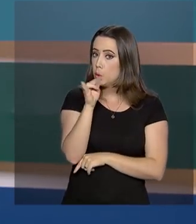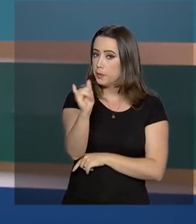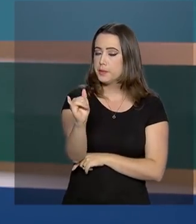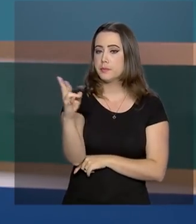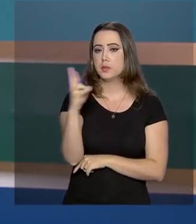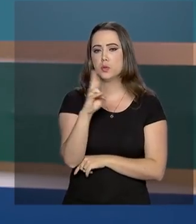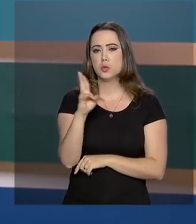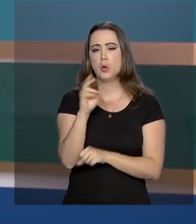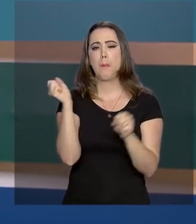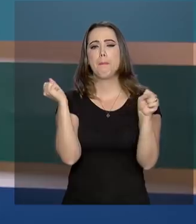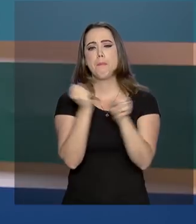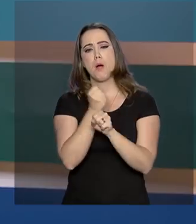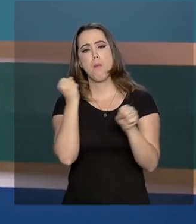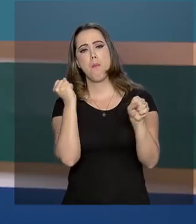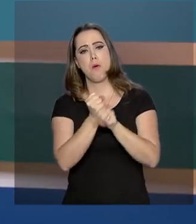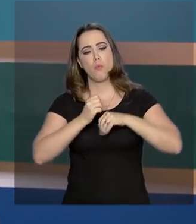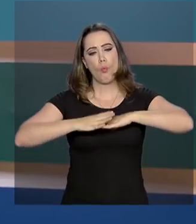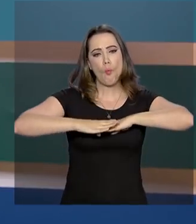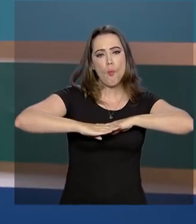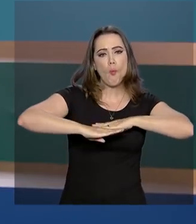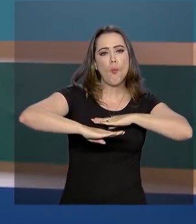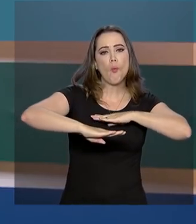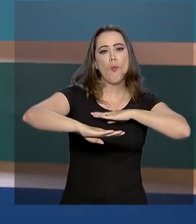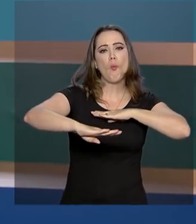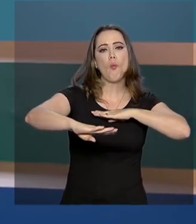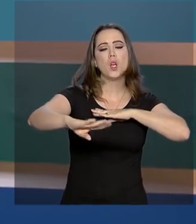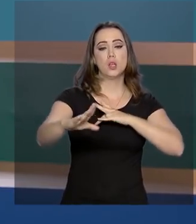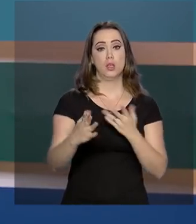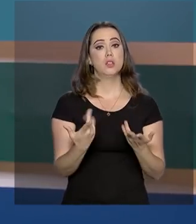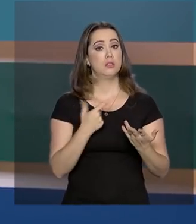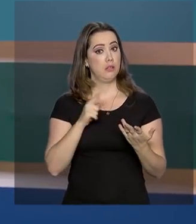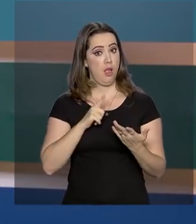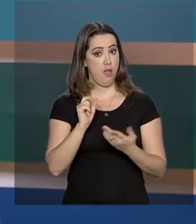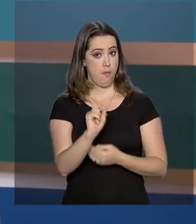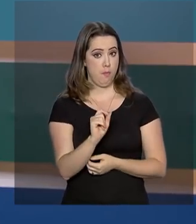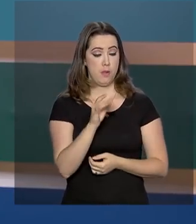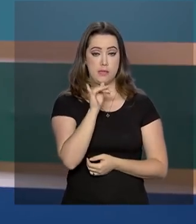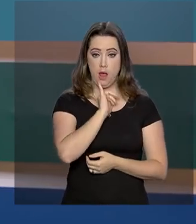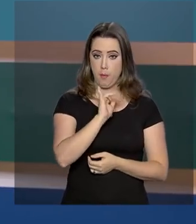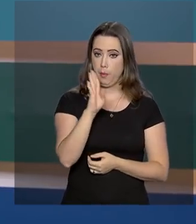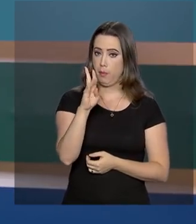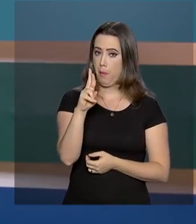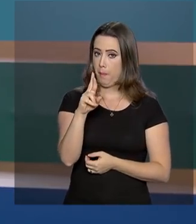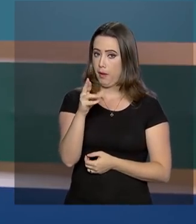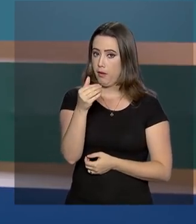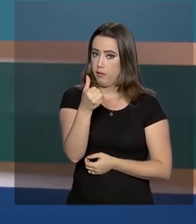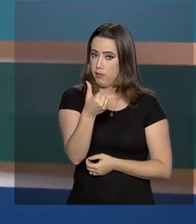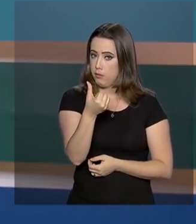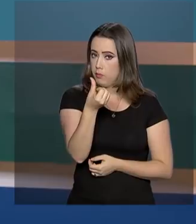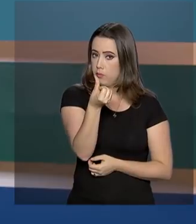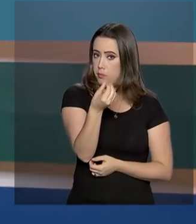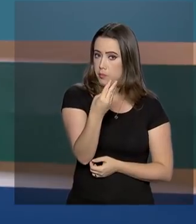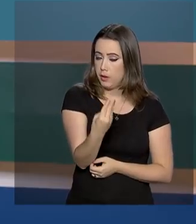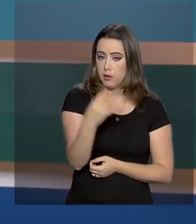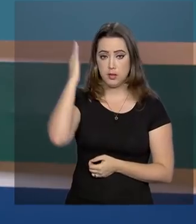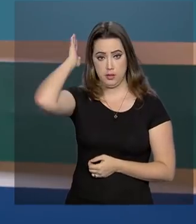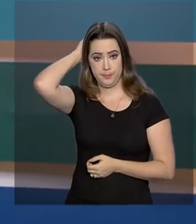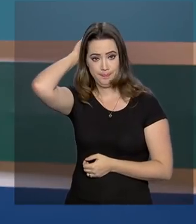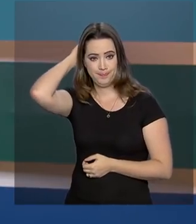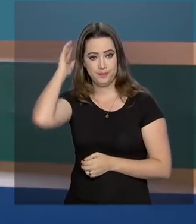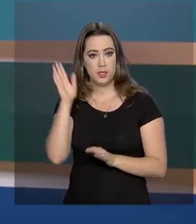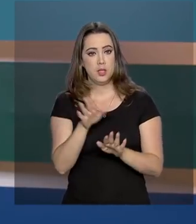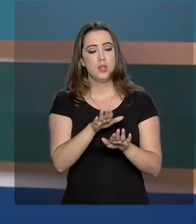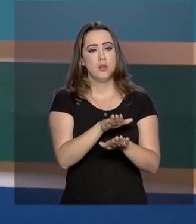para a conclusão de obras e manutenção de rodovias. Entre elas, a conclusão da BR-163 no Pará e a